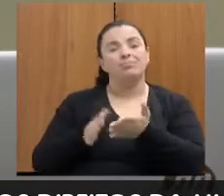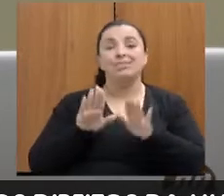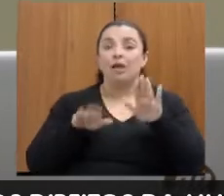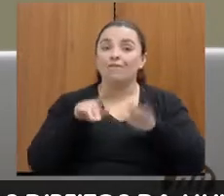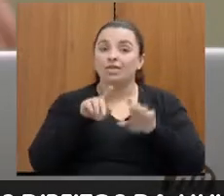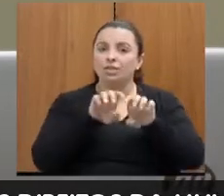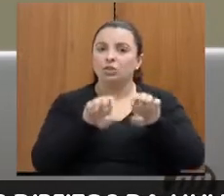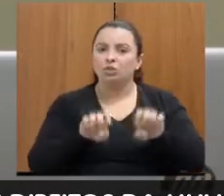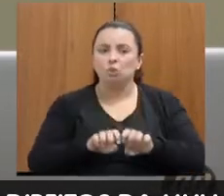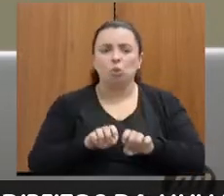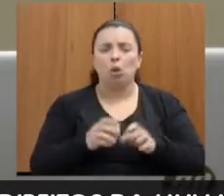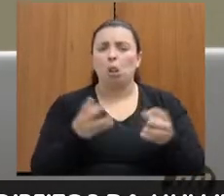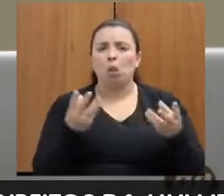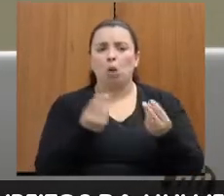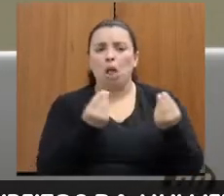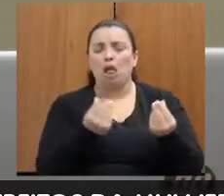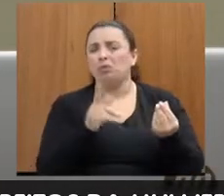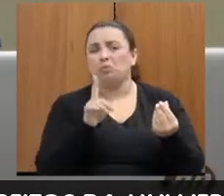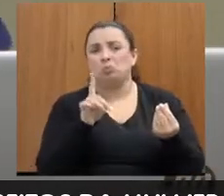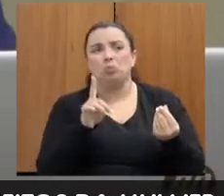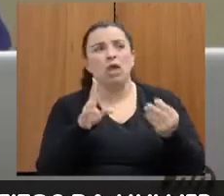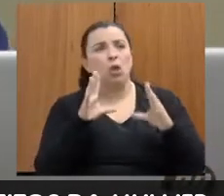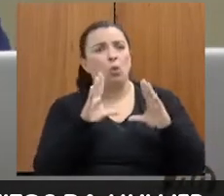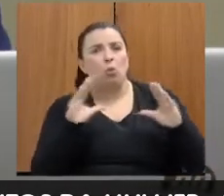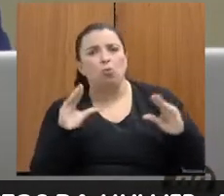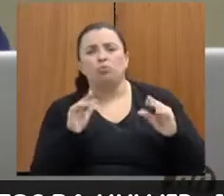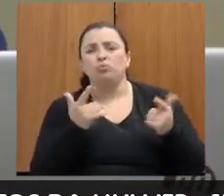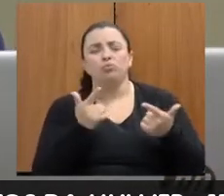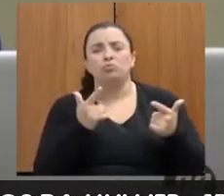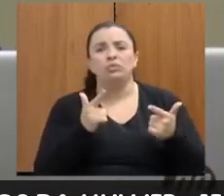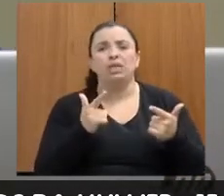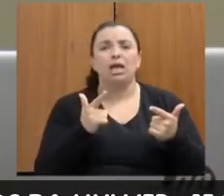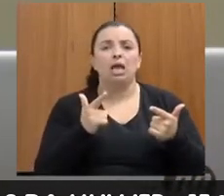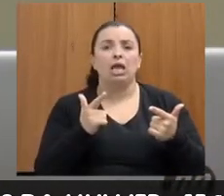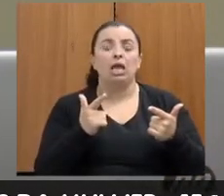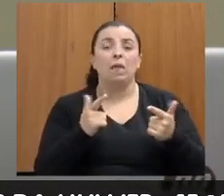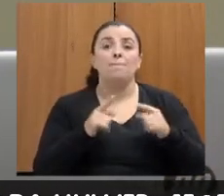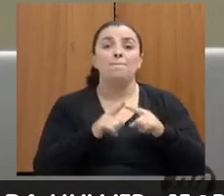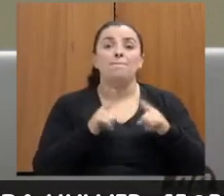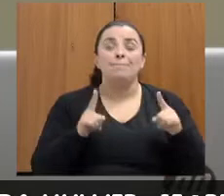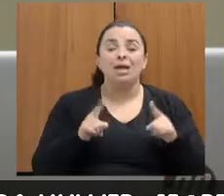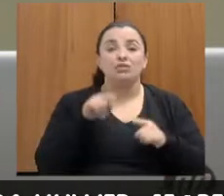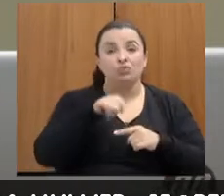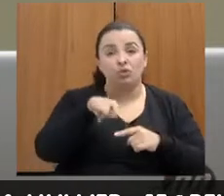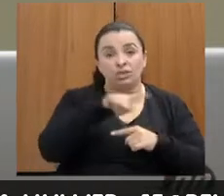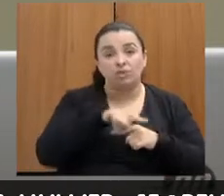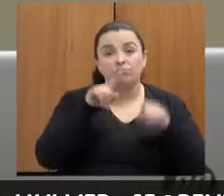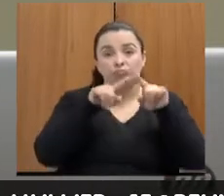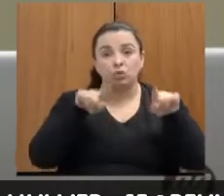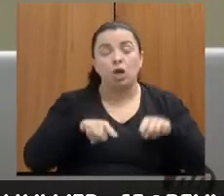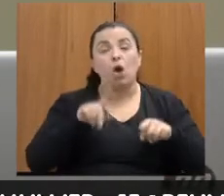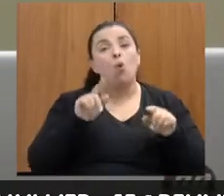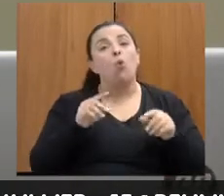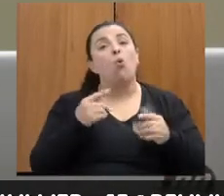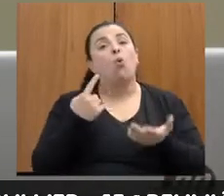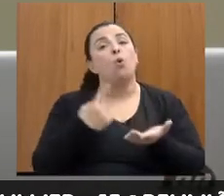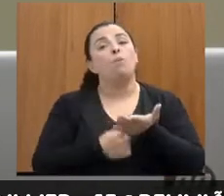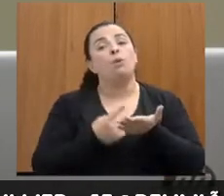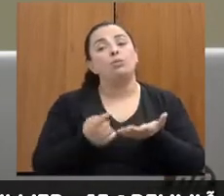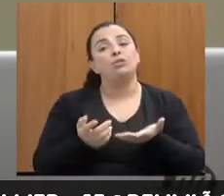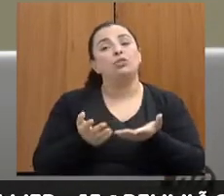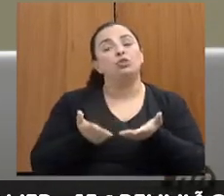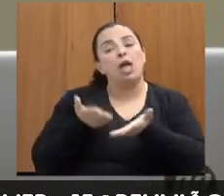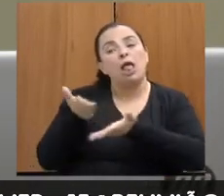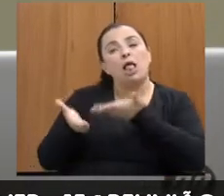tanta qualidade ou tanto conforto ou tanta condição de atendimento, o compromisso de vocês aqui é atender com qualidade aquela